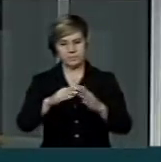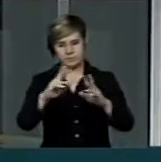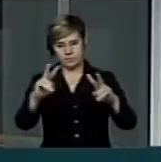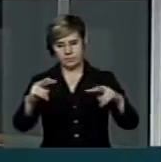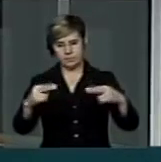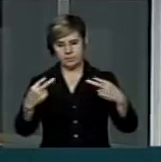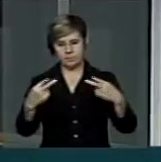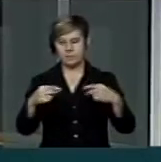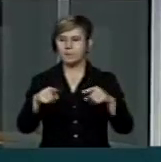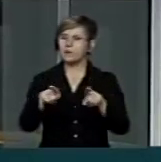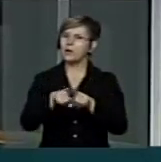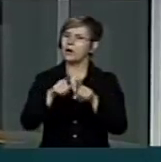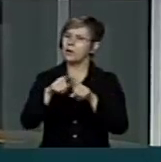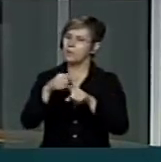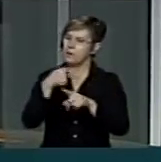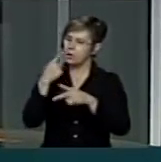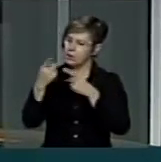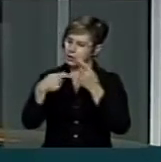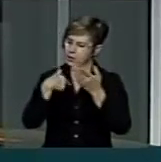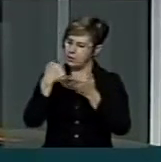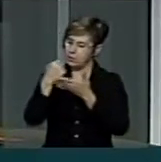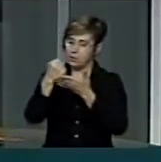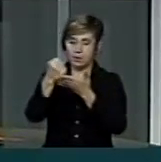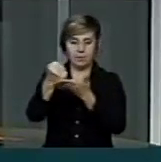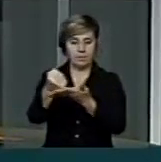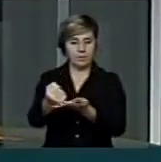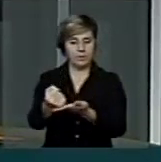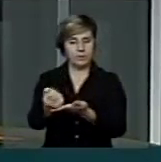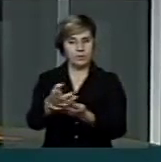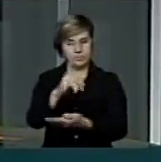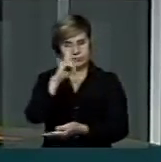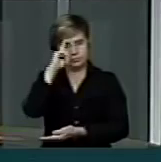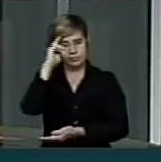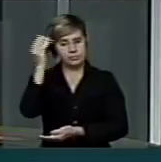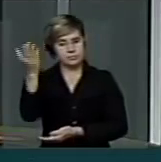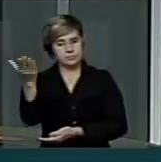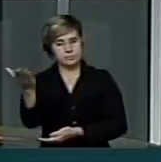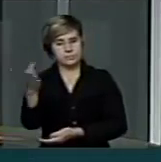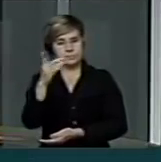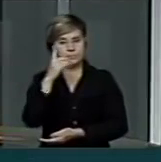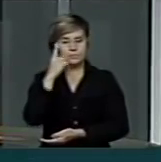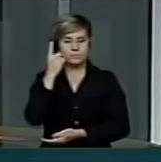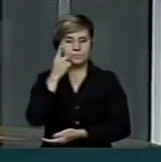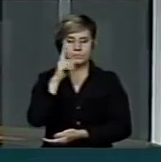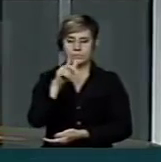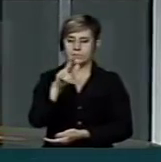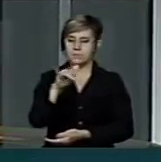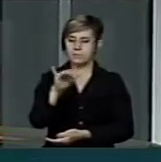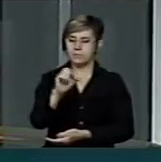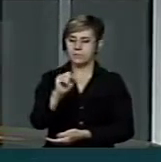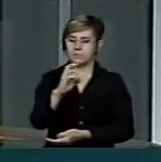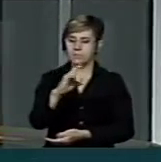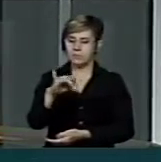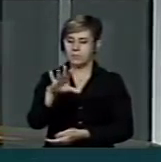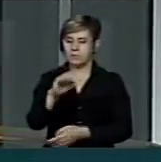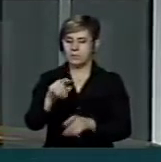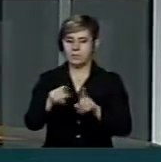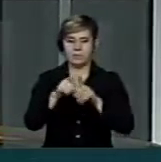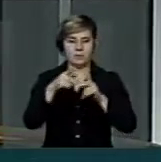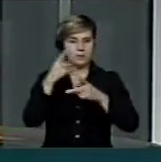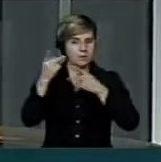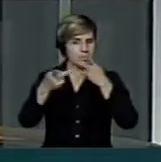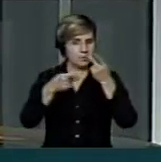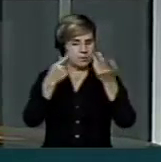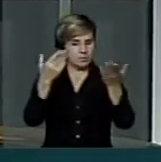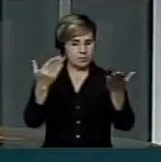quero manifestar aqui o meu apoiamento à iniciativa do deputado Luiz Couto, bem como a manifestação da nossa